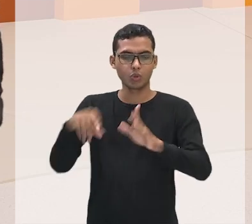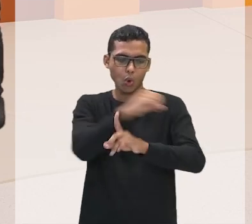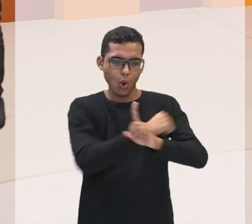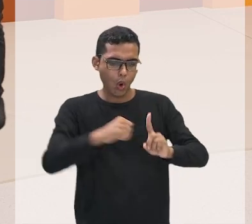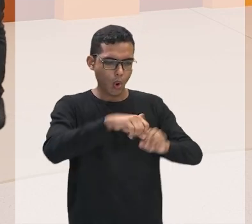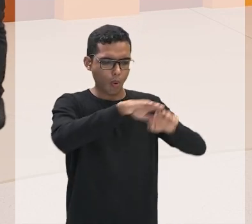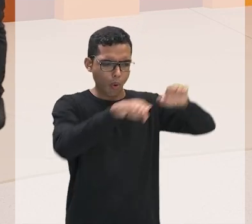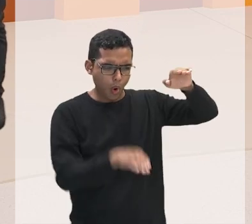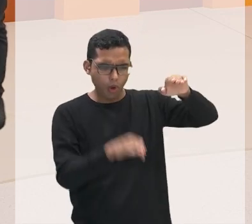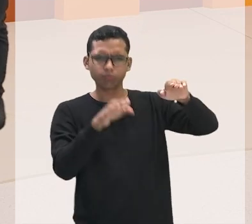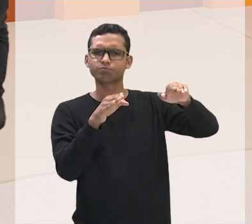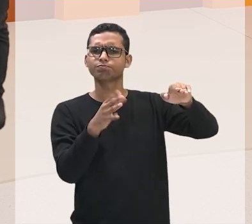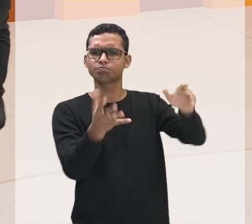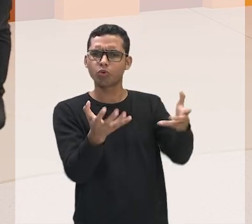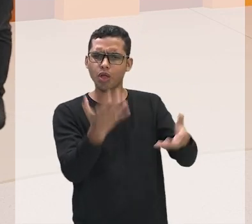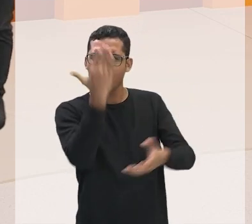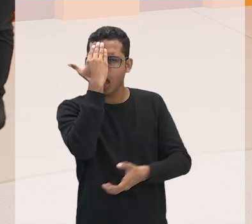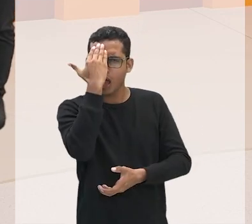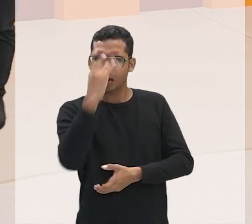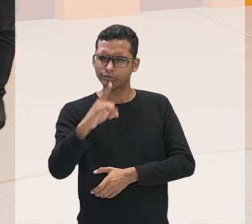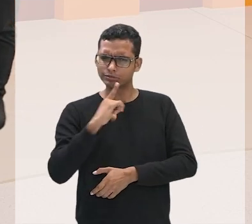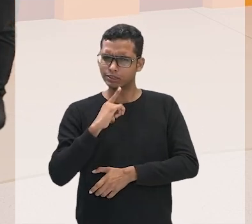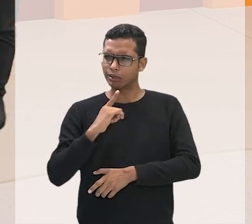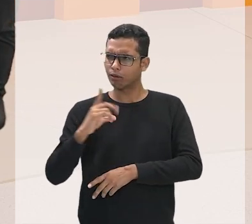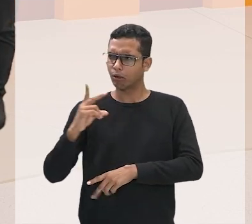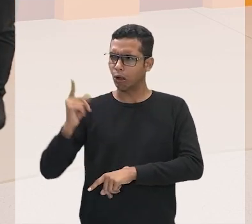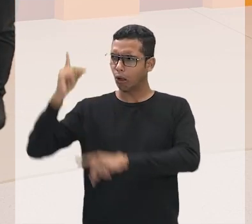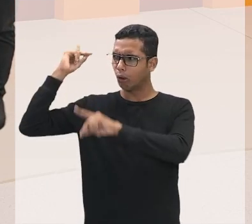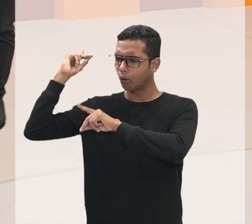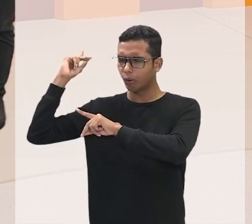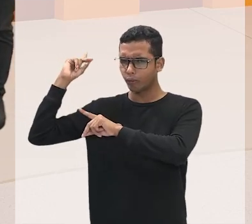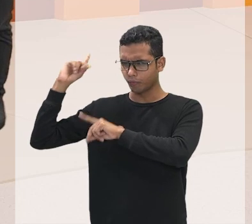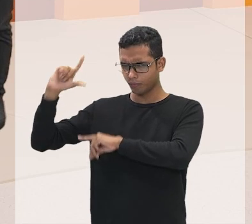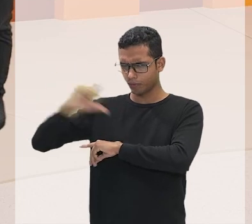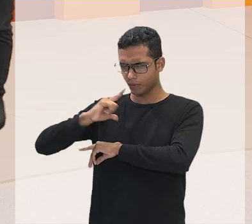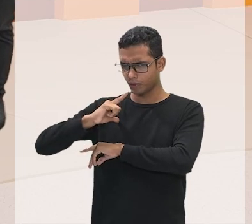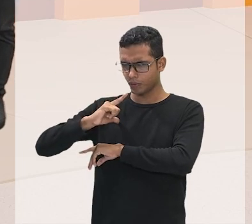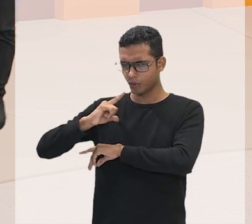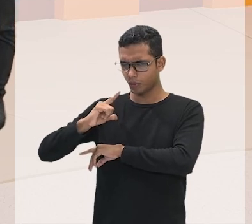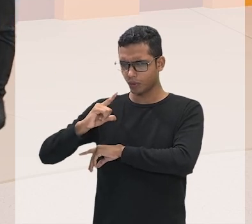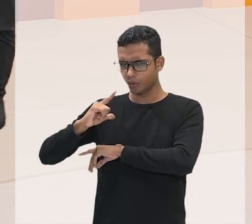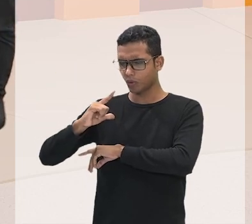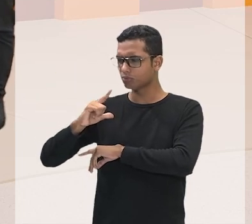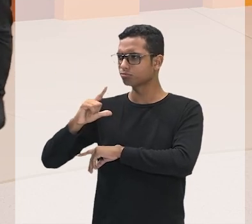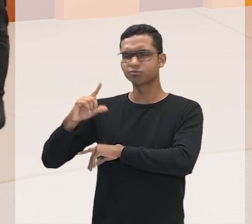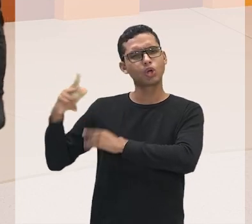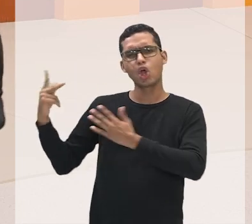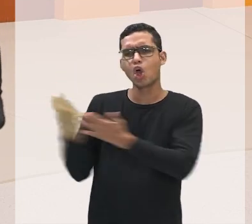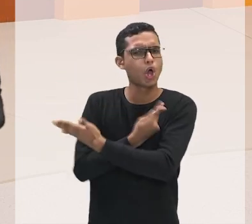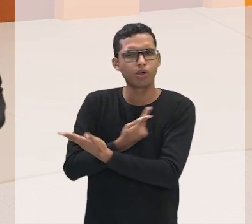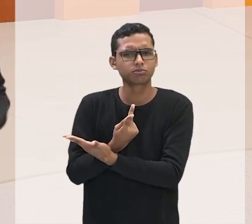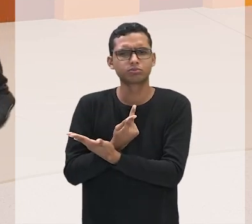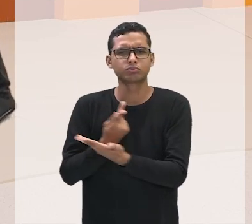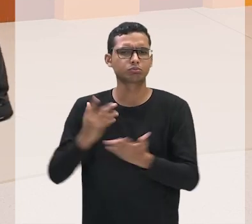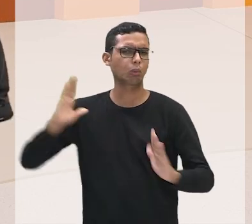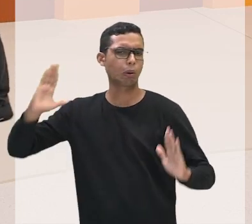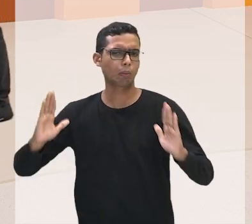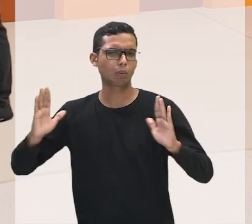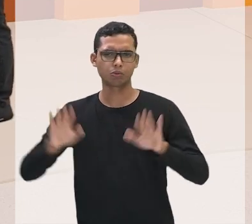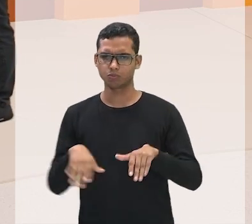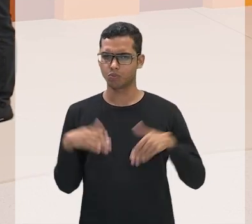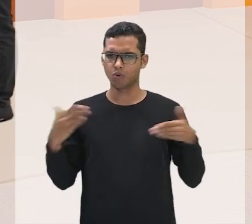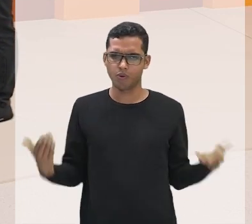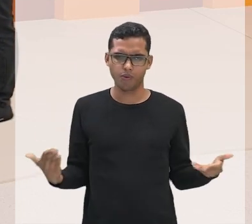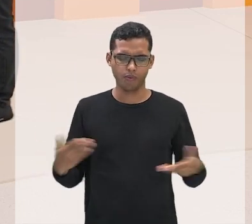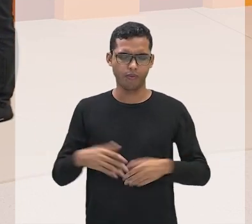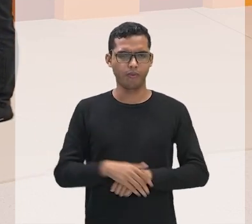no Brasil ela tem alguma raiz histórica. Lá no começo da história do Brasil isso aconteceu, né? Então, vamos mostrar aqui. Professora, e aí? Esse negócio